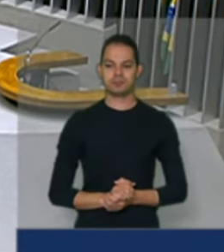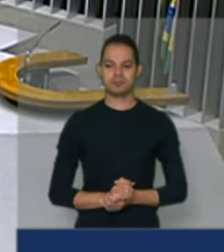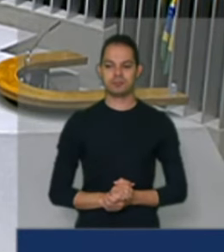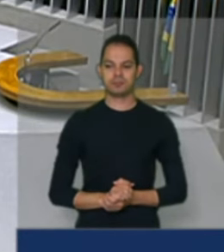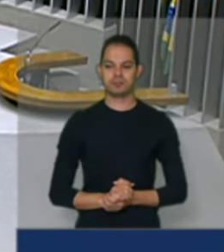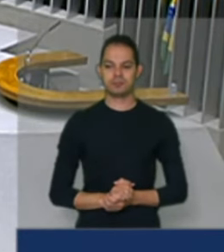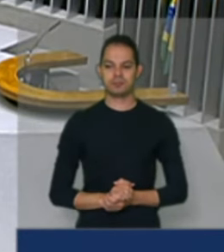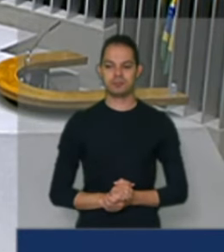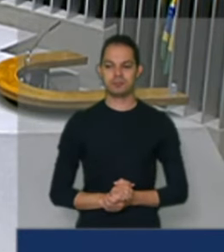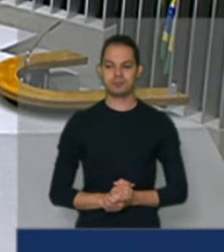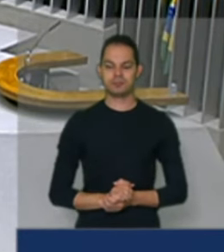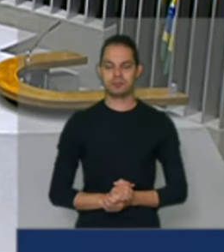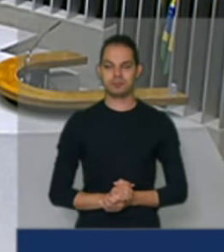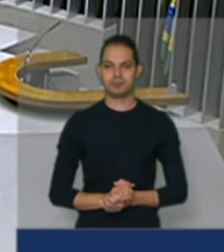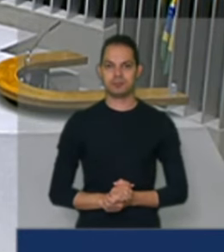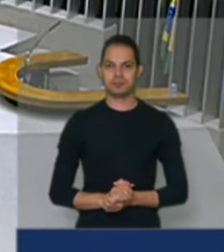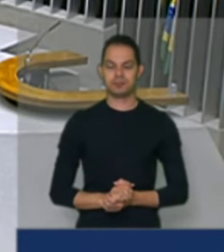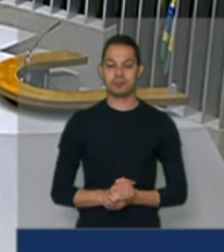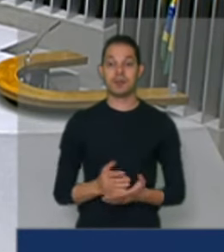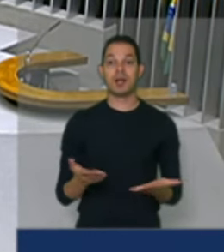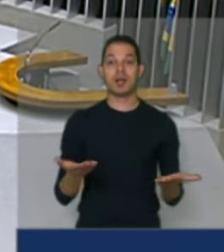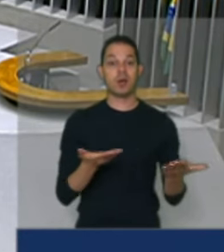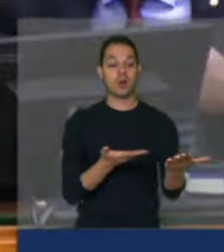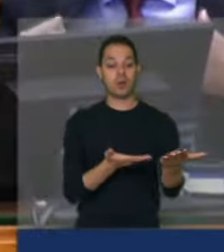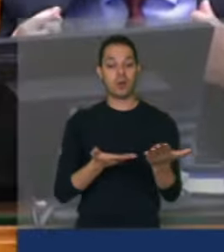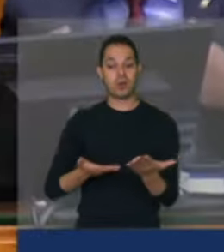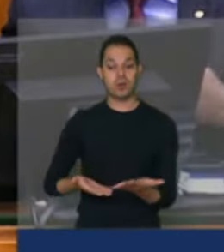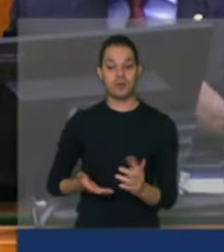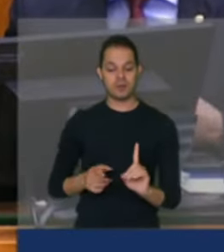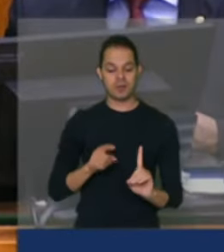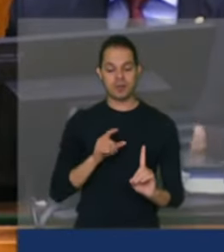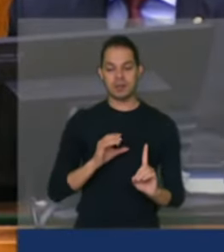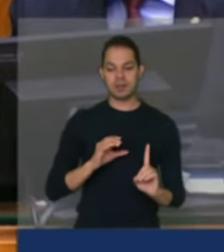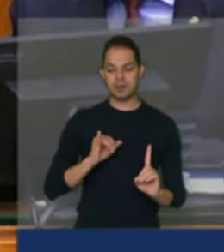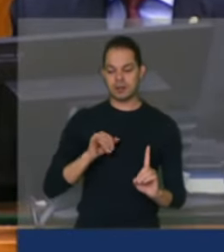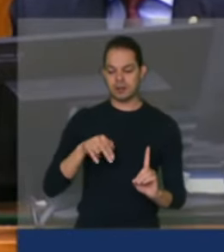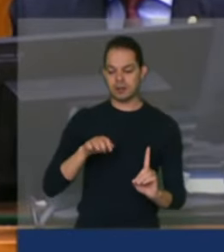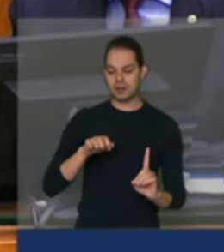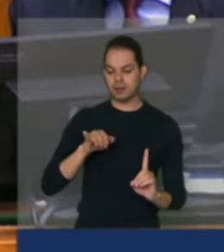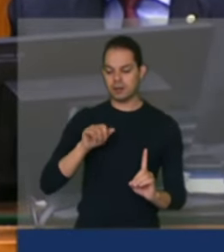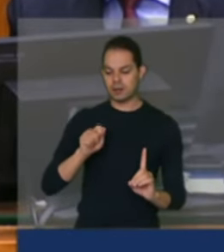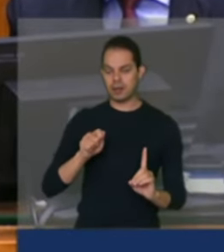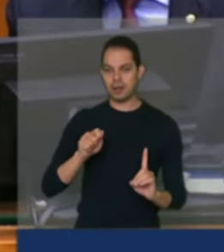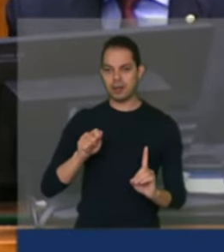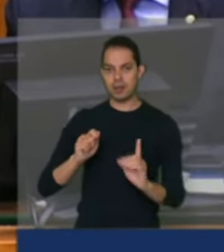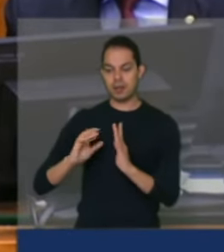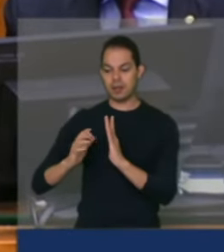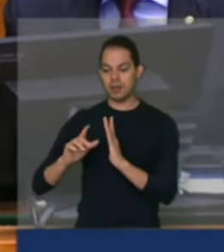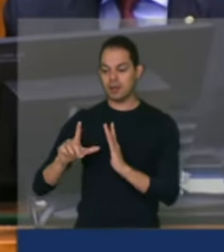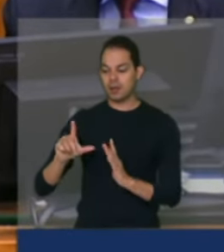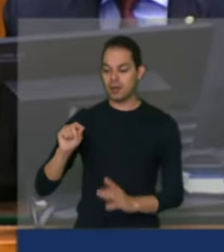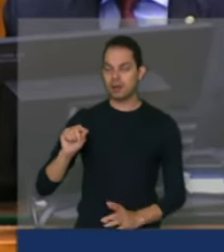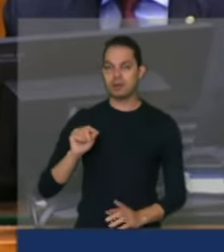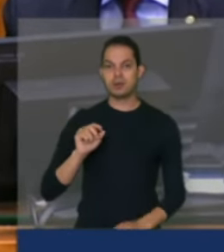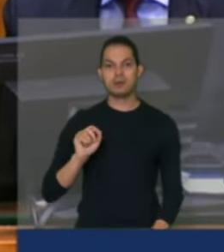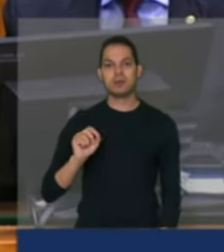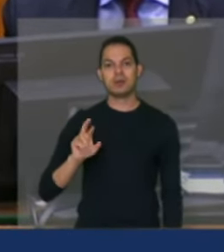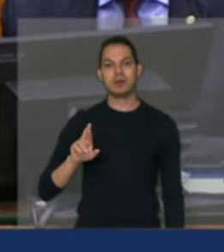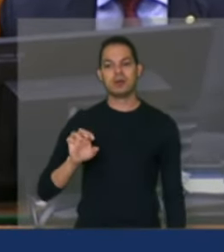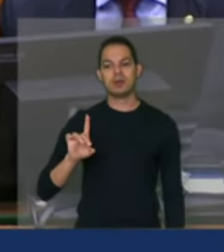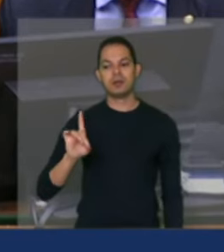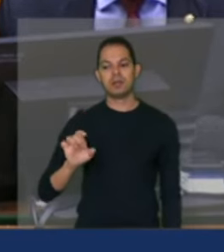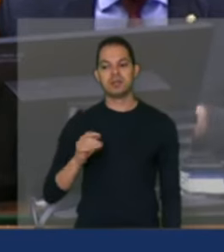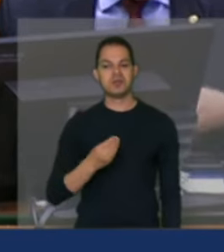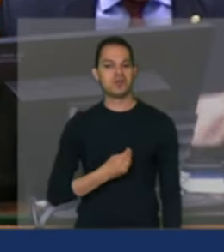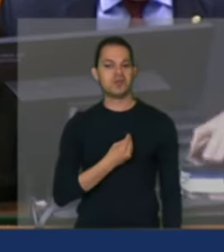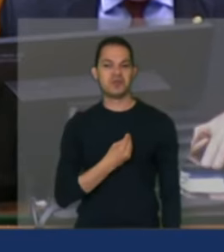nós queremos convidar agora a Cineb de Zerra do Vale que foi indicada pela rede mas parece que ela não está